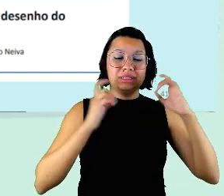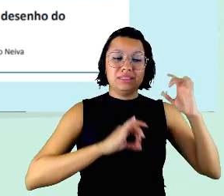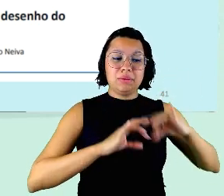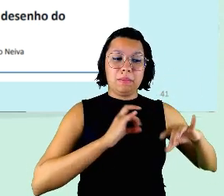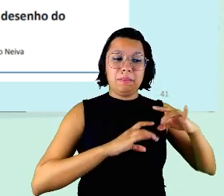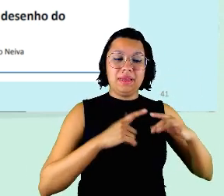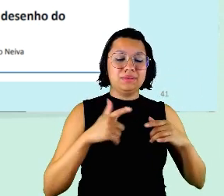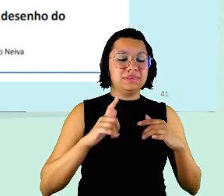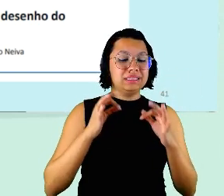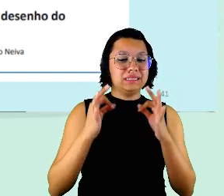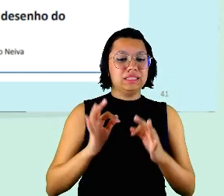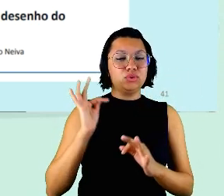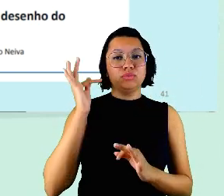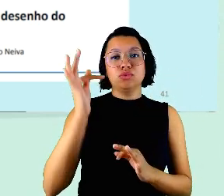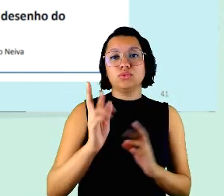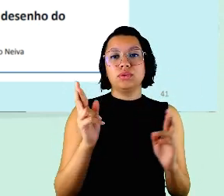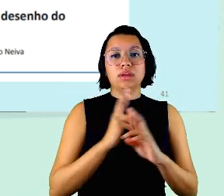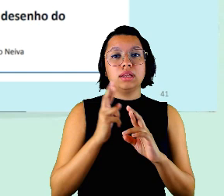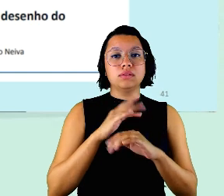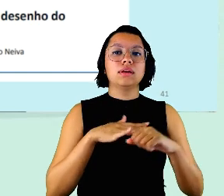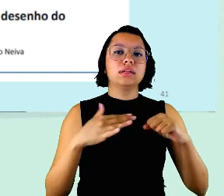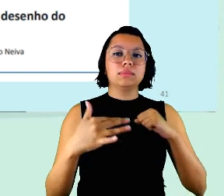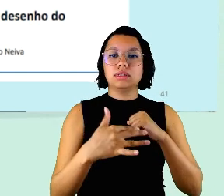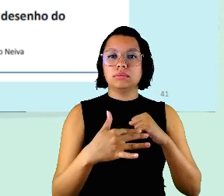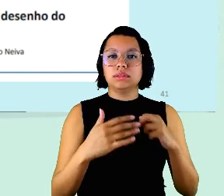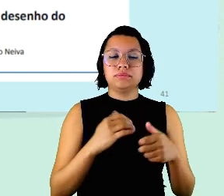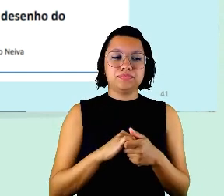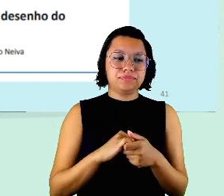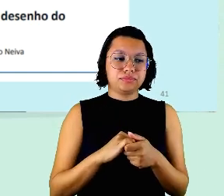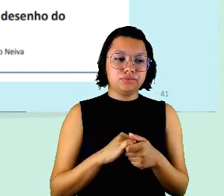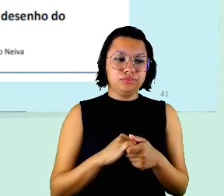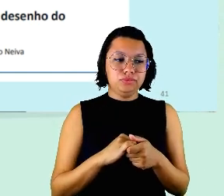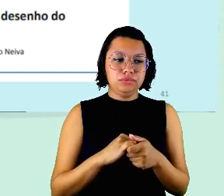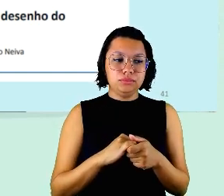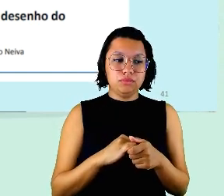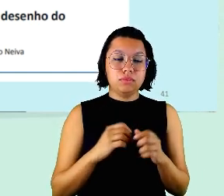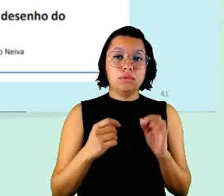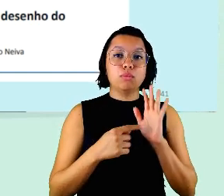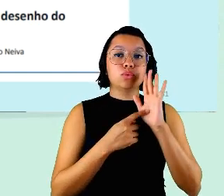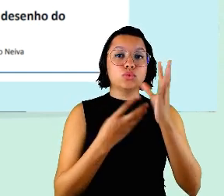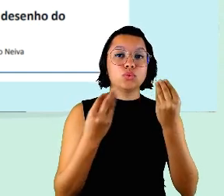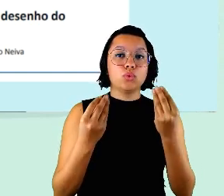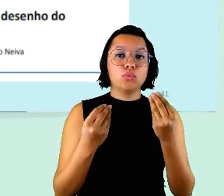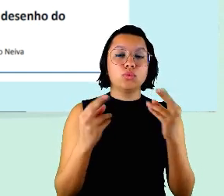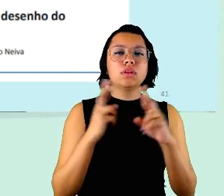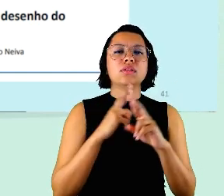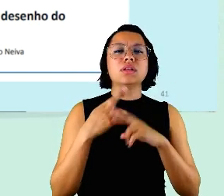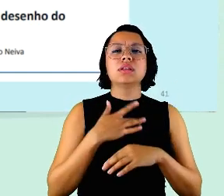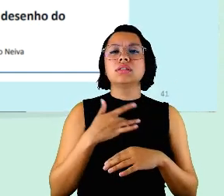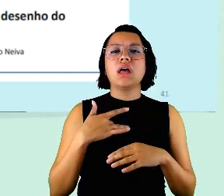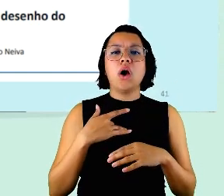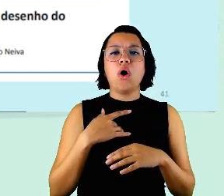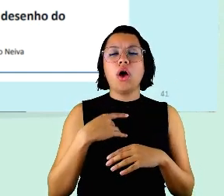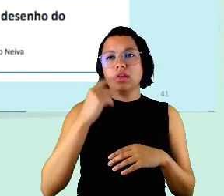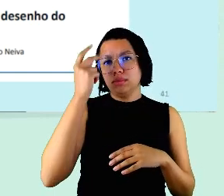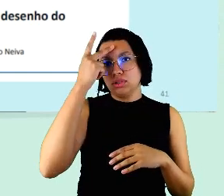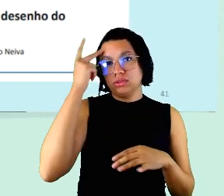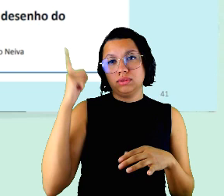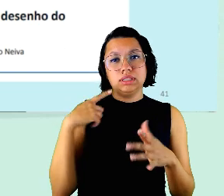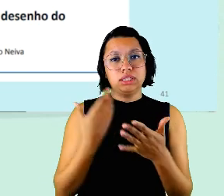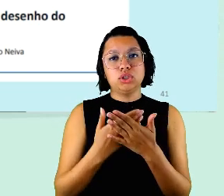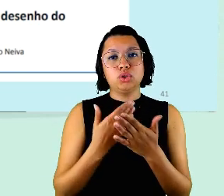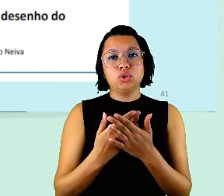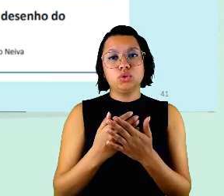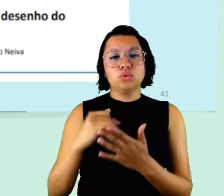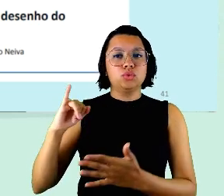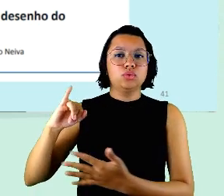coisas mais ligadas à pandemia foi o que mais apareceu quanto à saúde das pessoas existem estudos estrangeiros